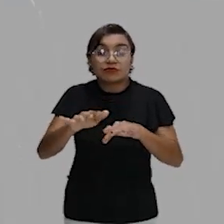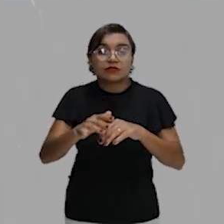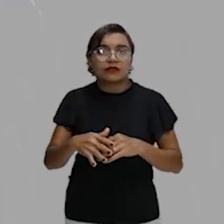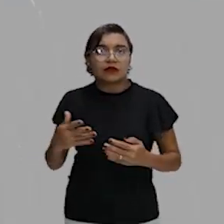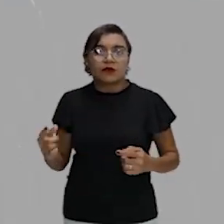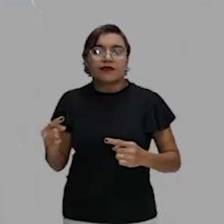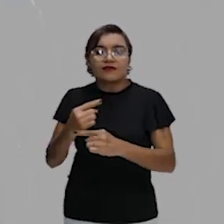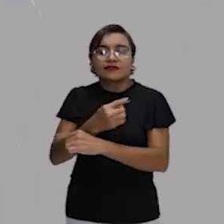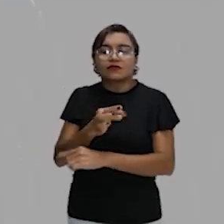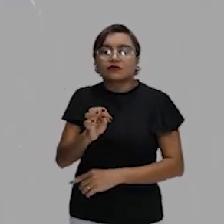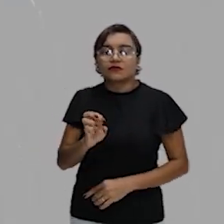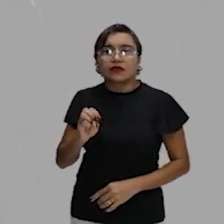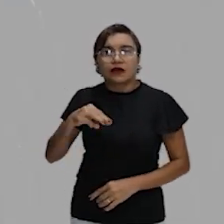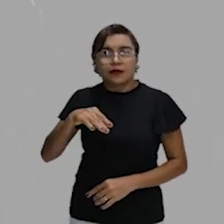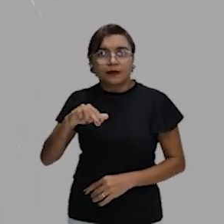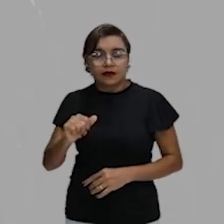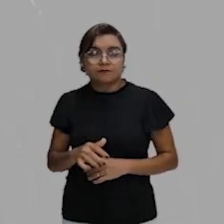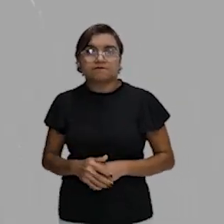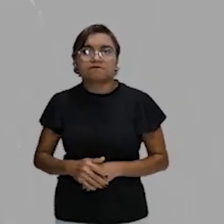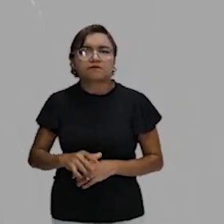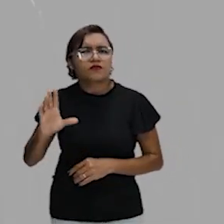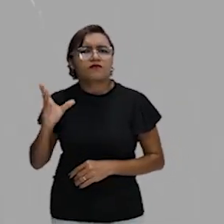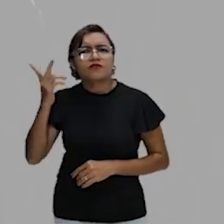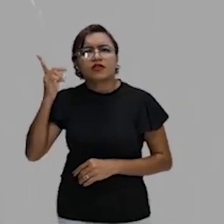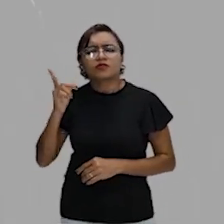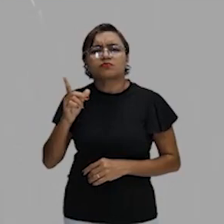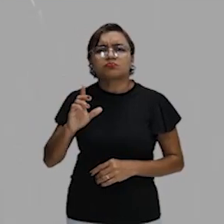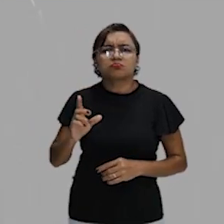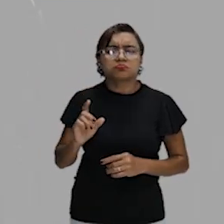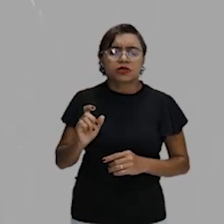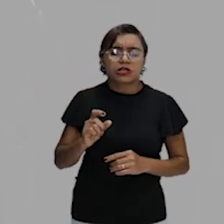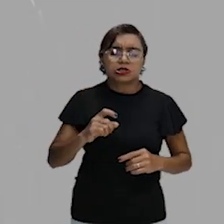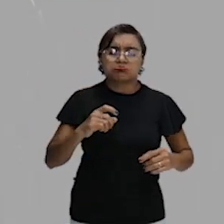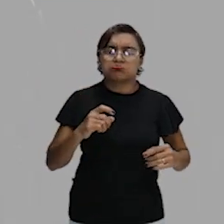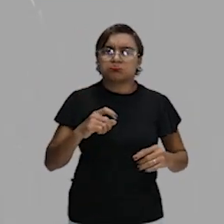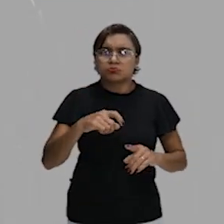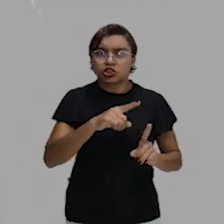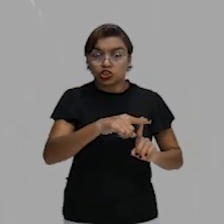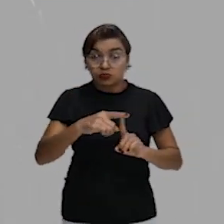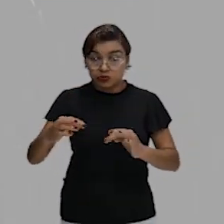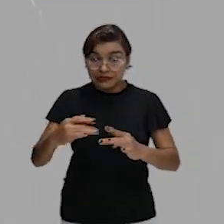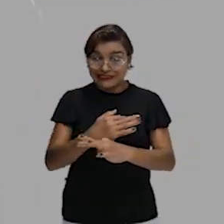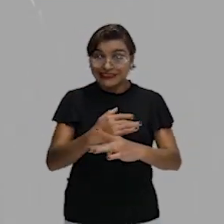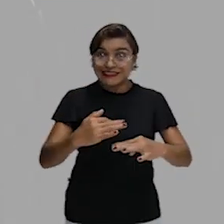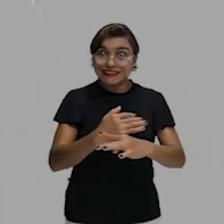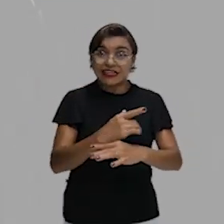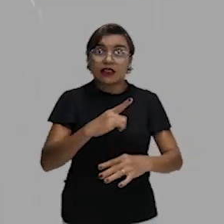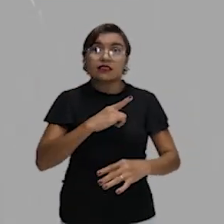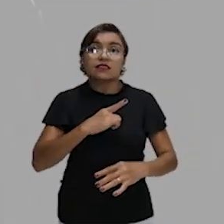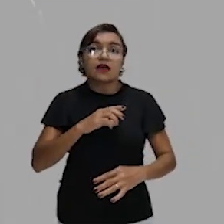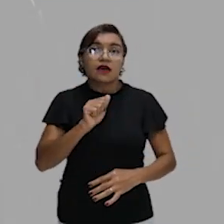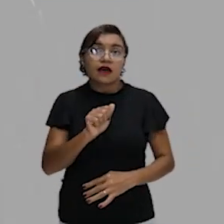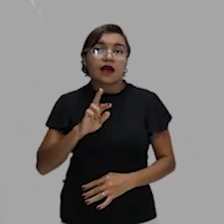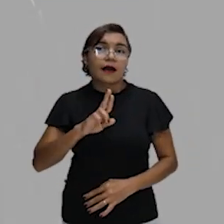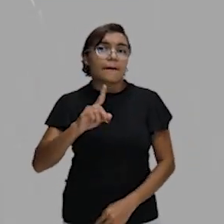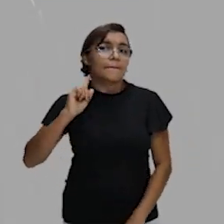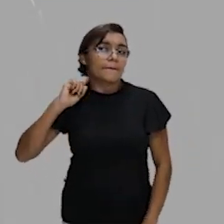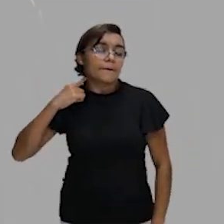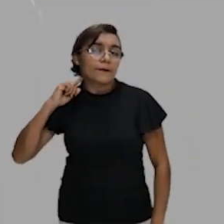certo? É um fenômeno que acontece. Típico de grandes cidades poluídas, galera, que acontece no inverno, beleza?